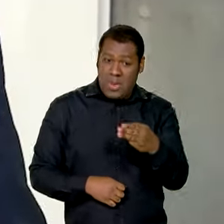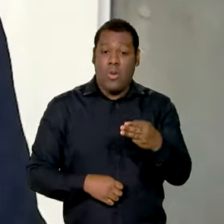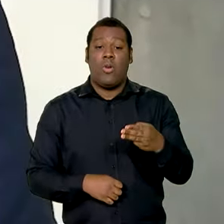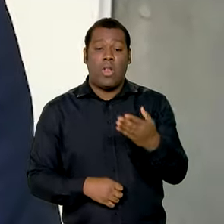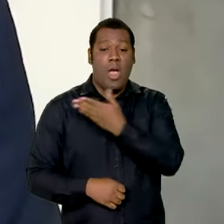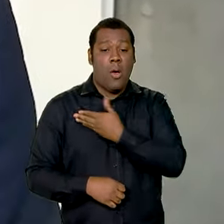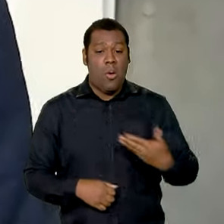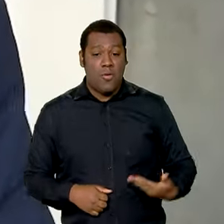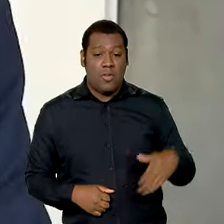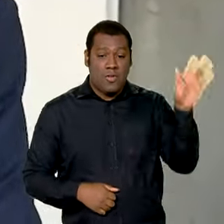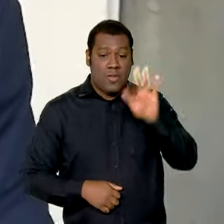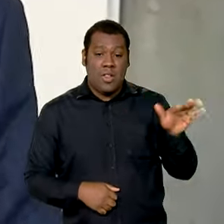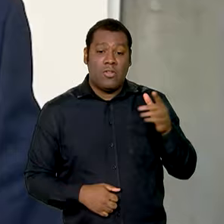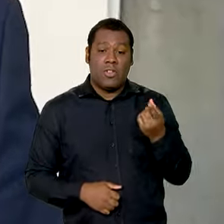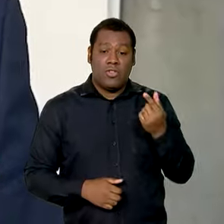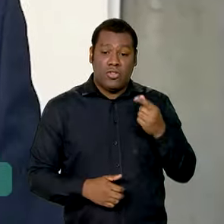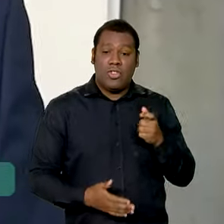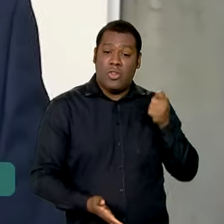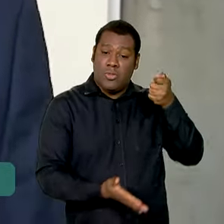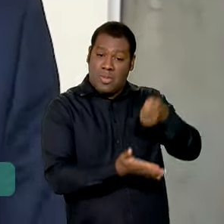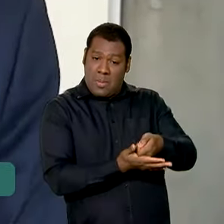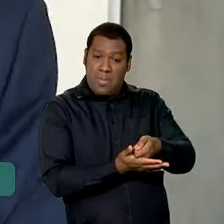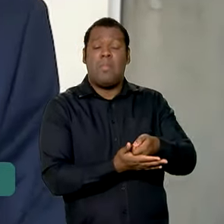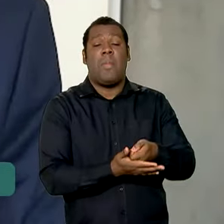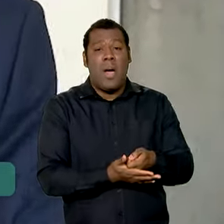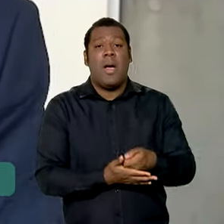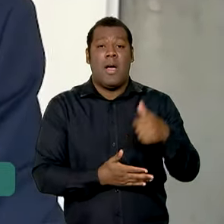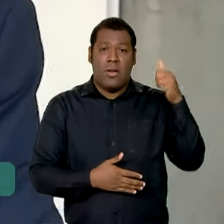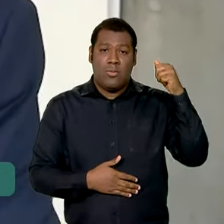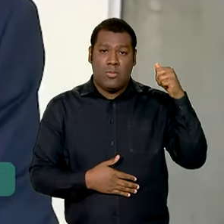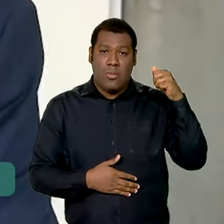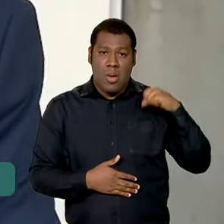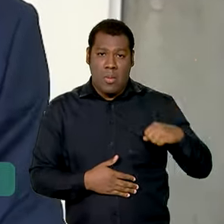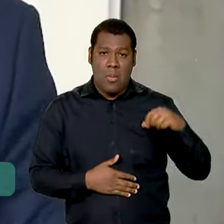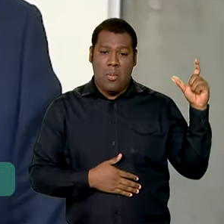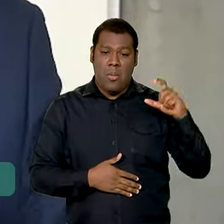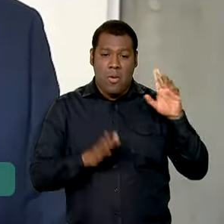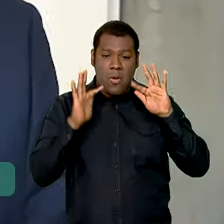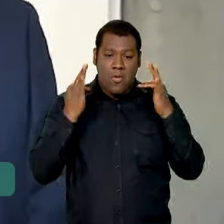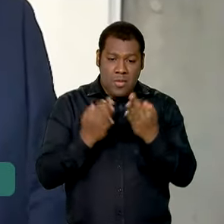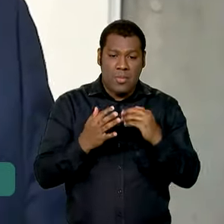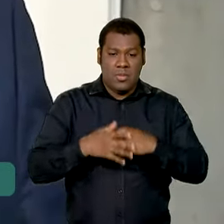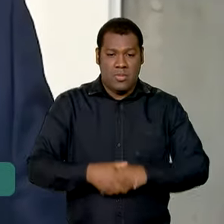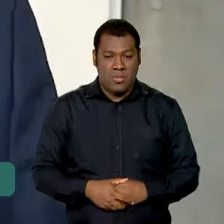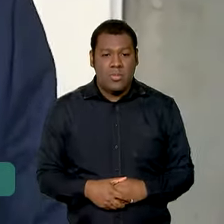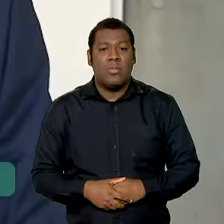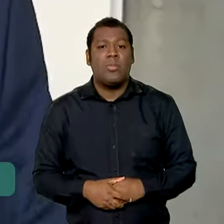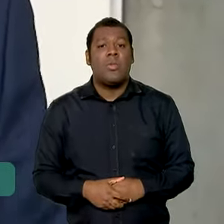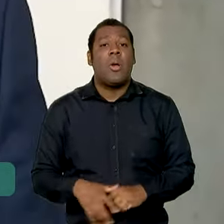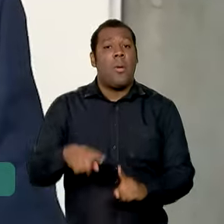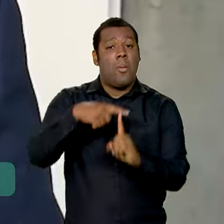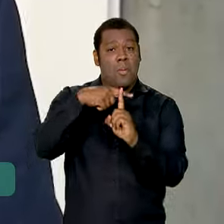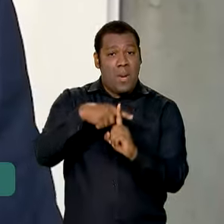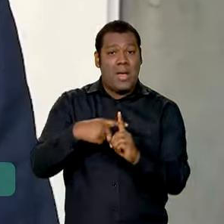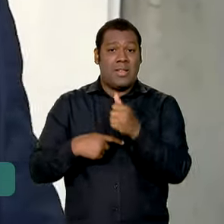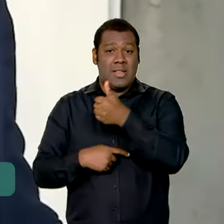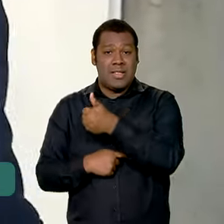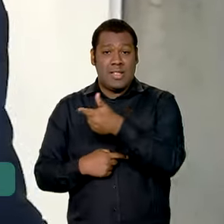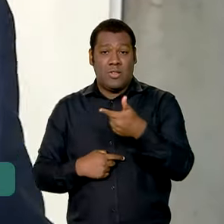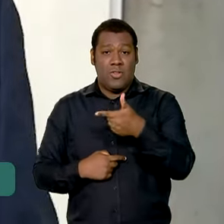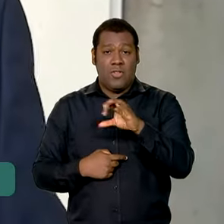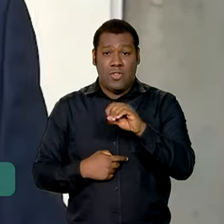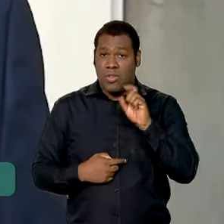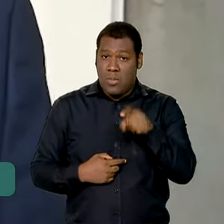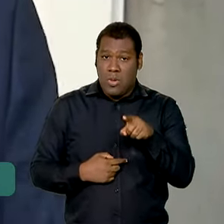aproximadamente 700 reais por família. Aqui eu destaco que temos mais 120 mil novas famílias